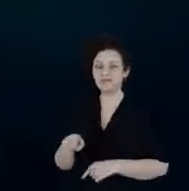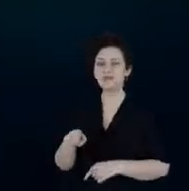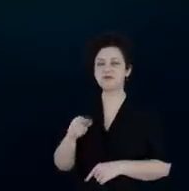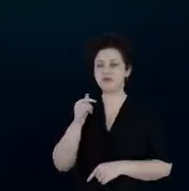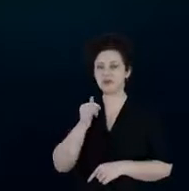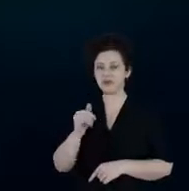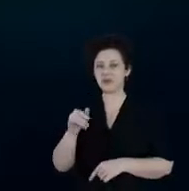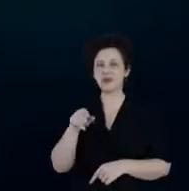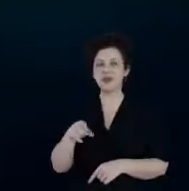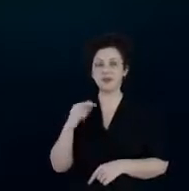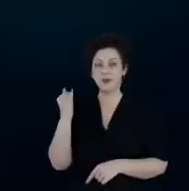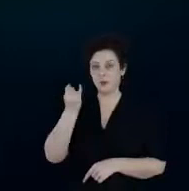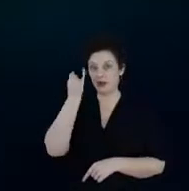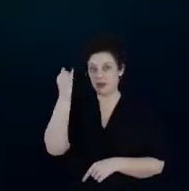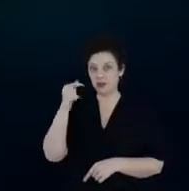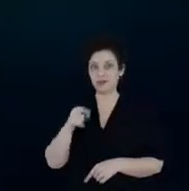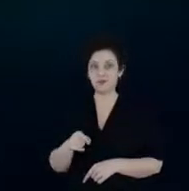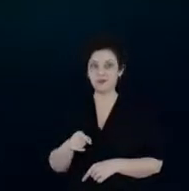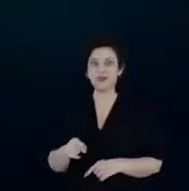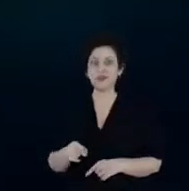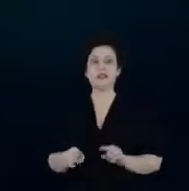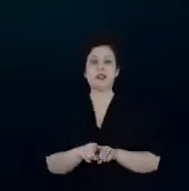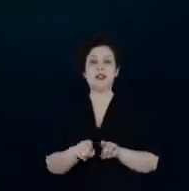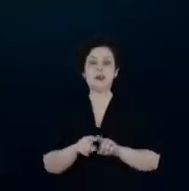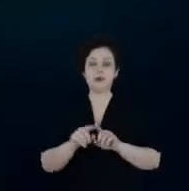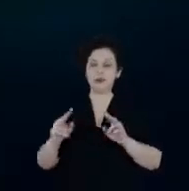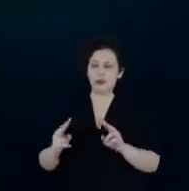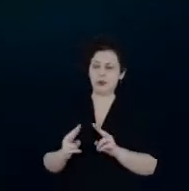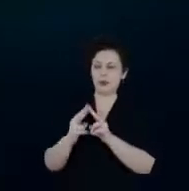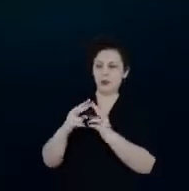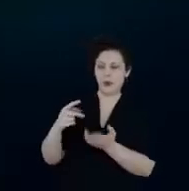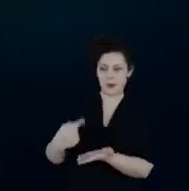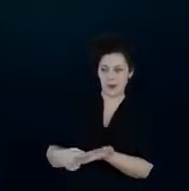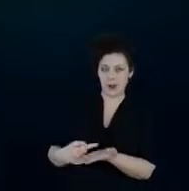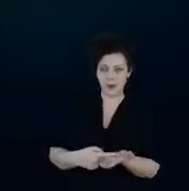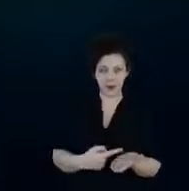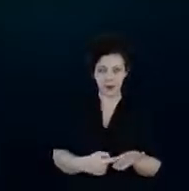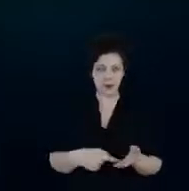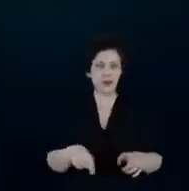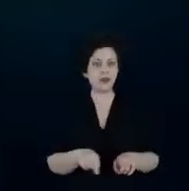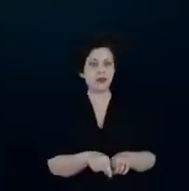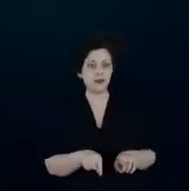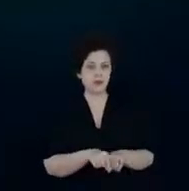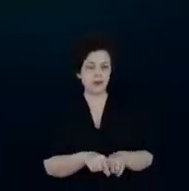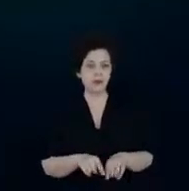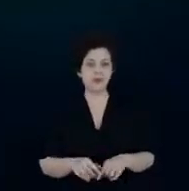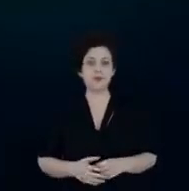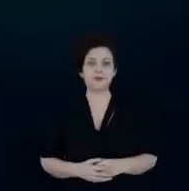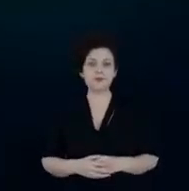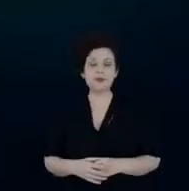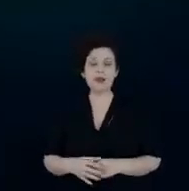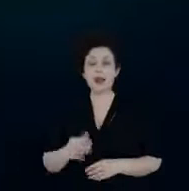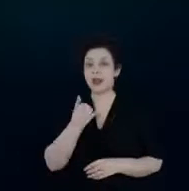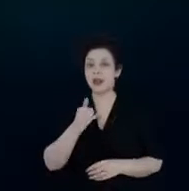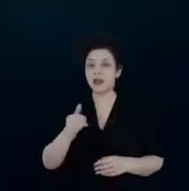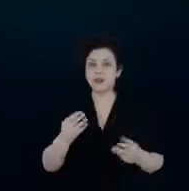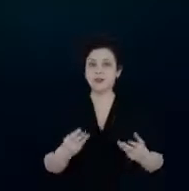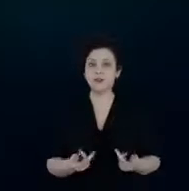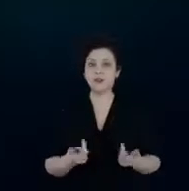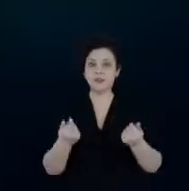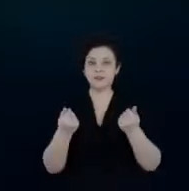importante a Cor de Paris que eu já mencionei a energia eficiente